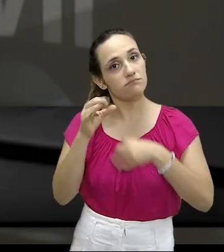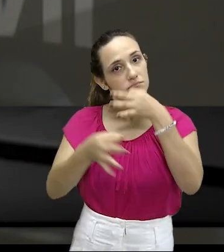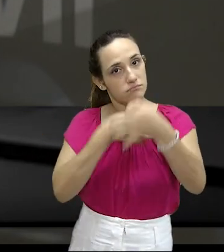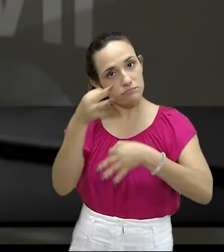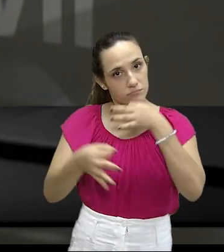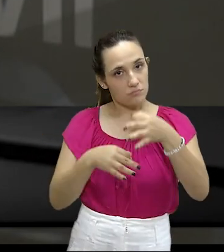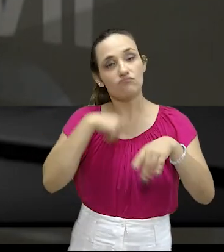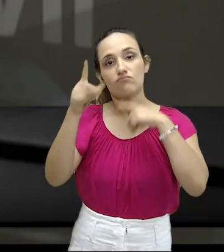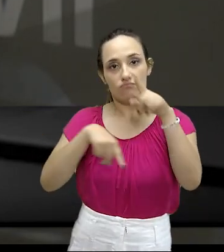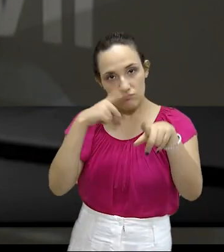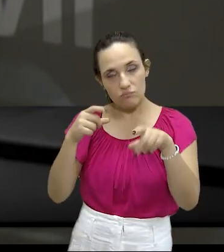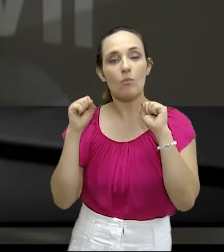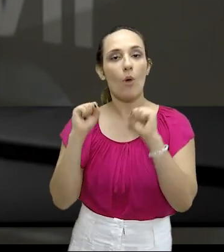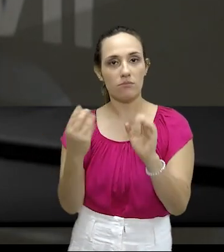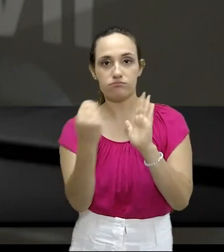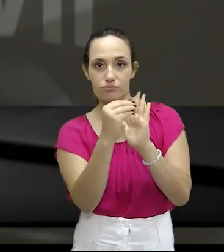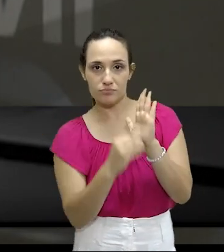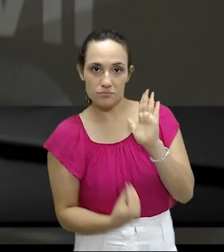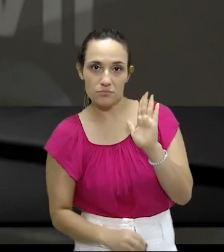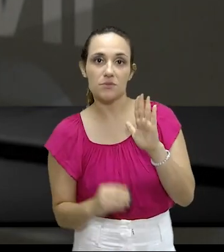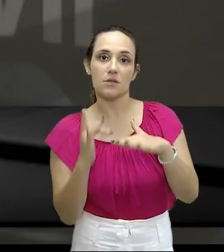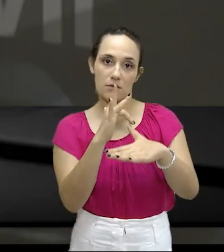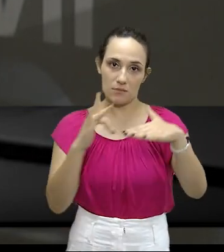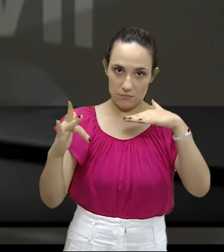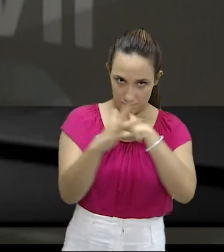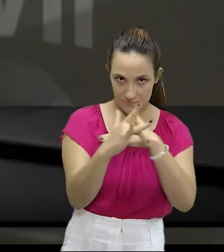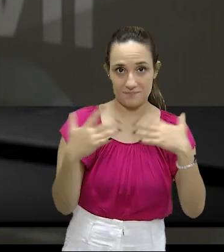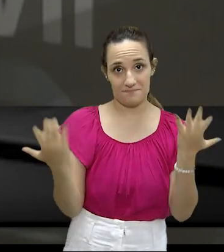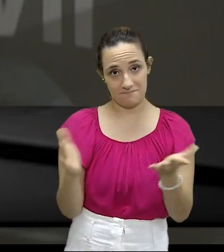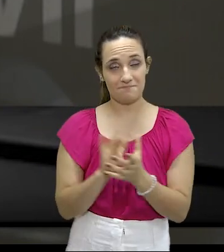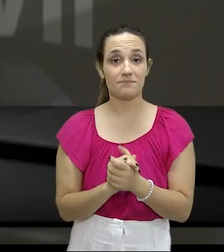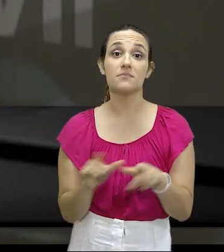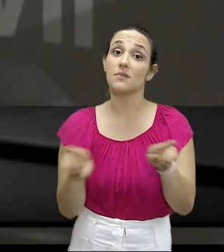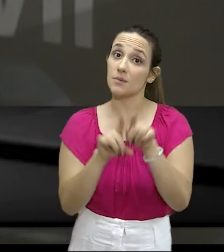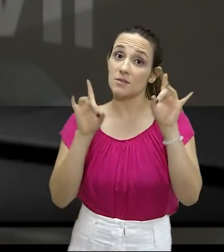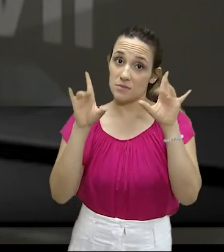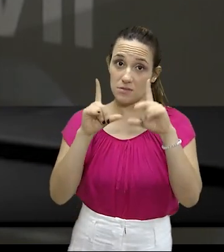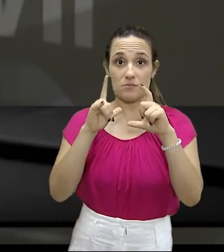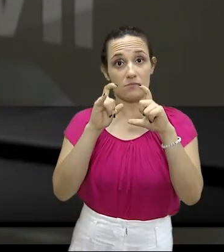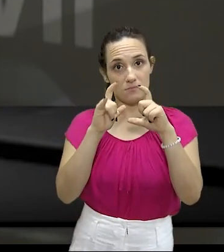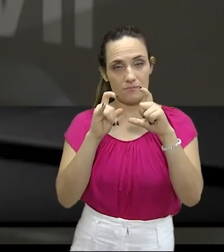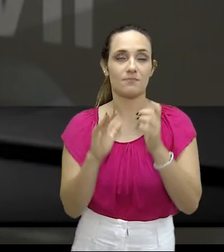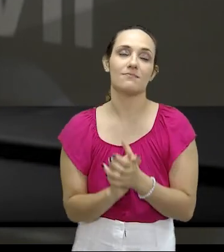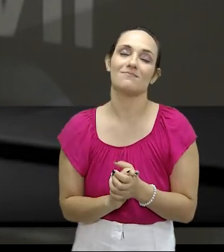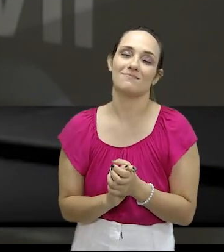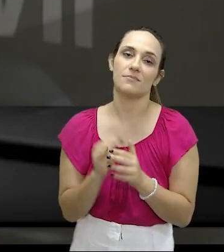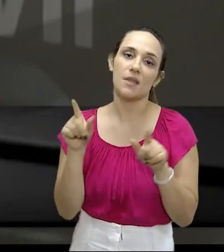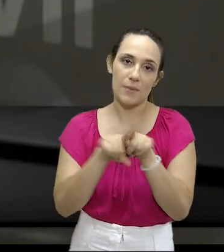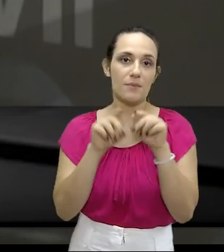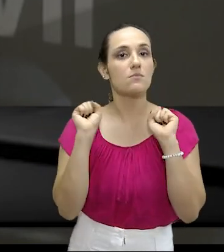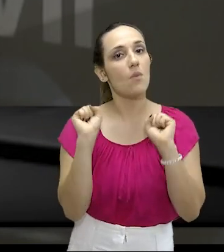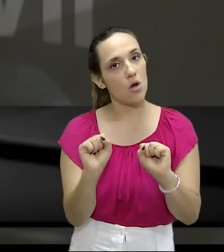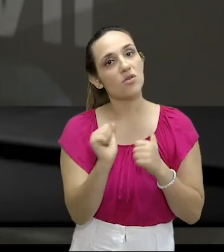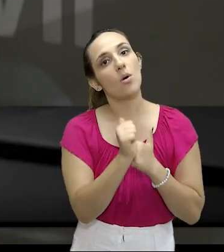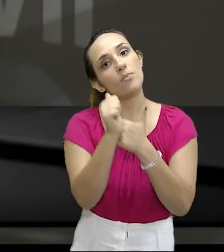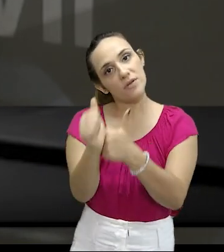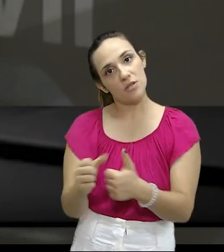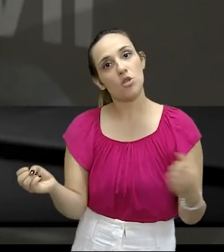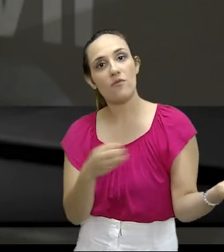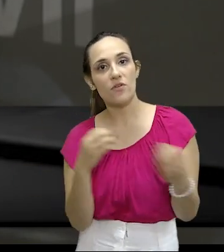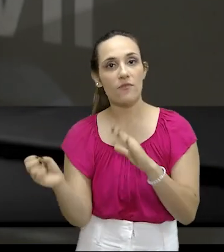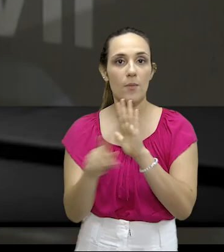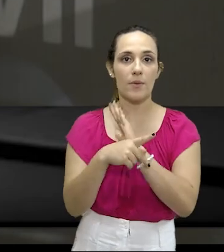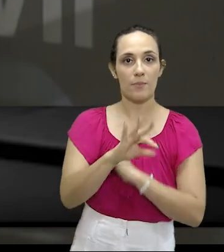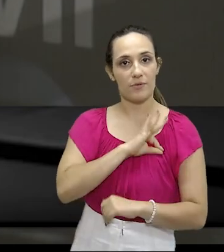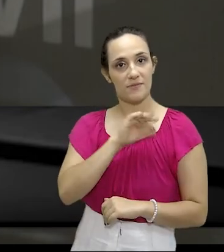comentários, suas dúvidas e sugestões por meio de nossas redes sociais, em especial pelo Instagram. Acompanhe também as novidades da